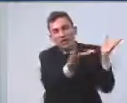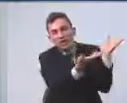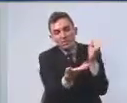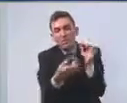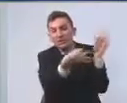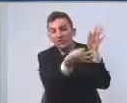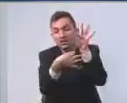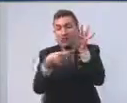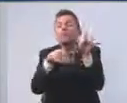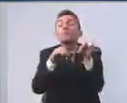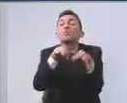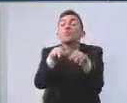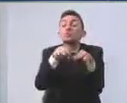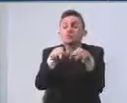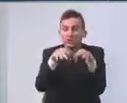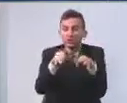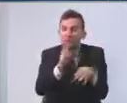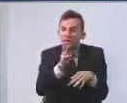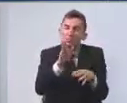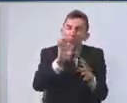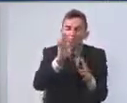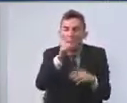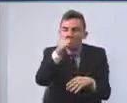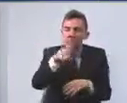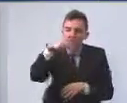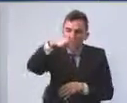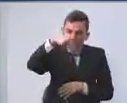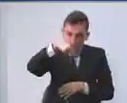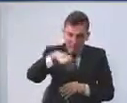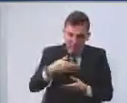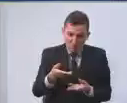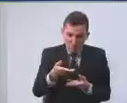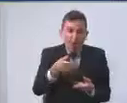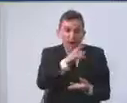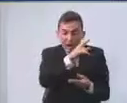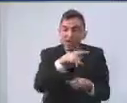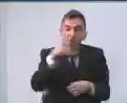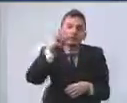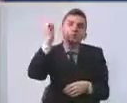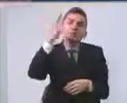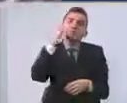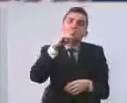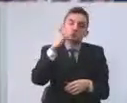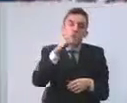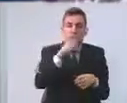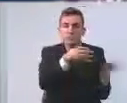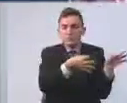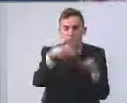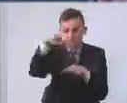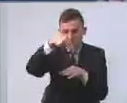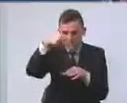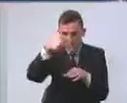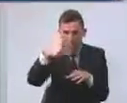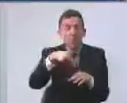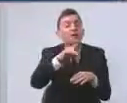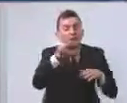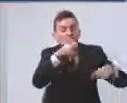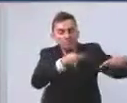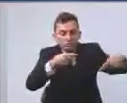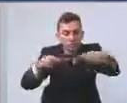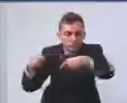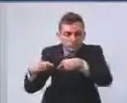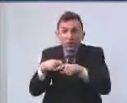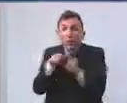normalmente no mês de novembro, esse mês que estamos vivendo, eles são discutidos e aprovados pelos